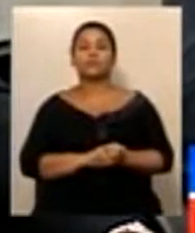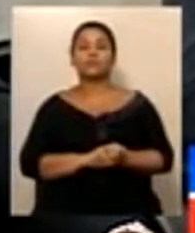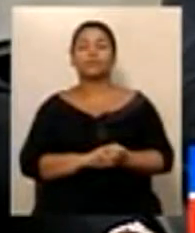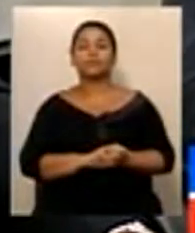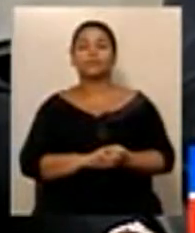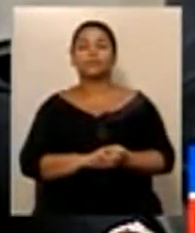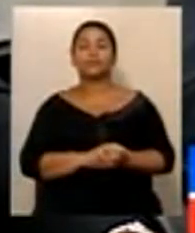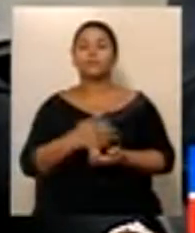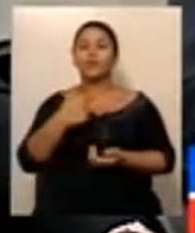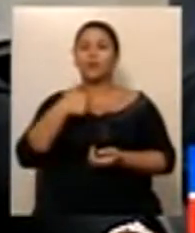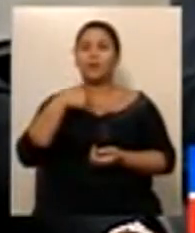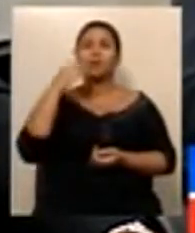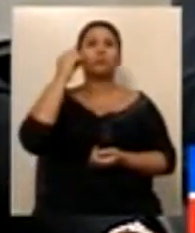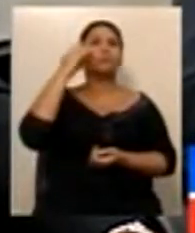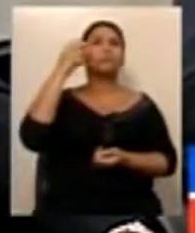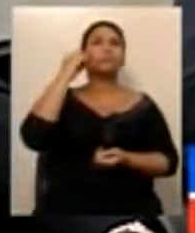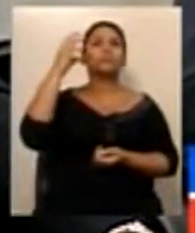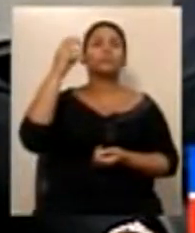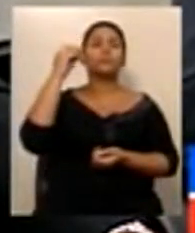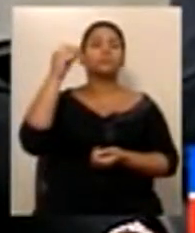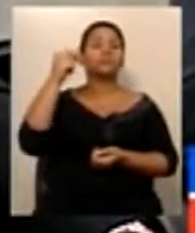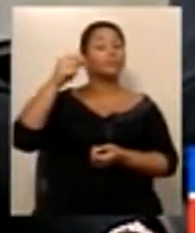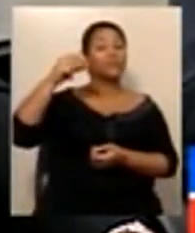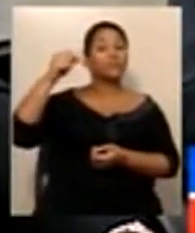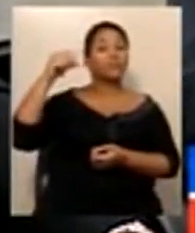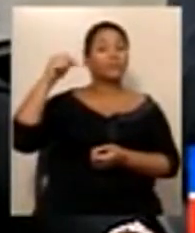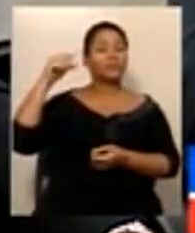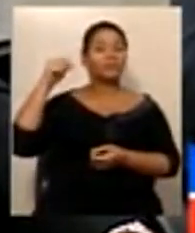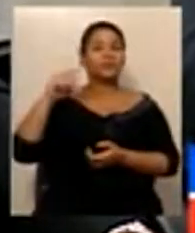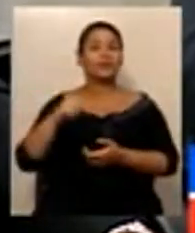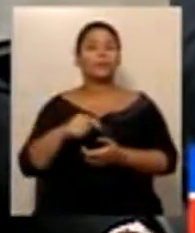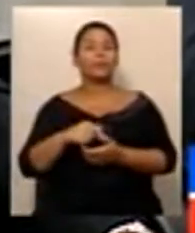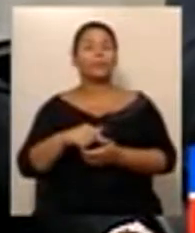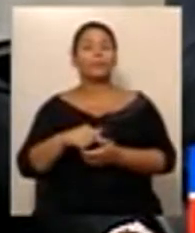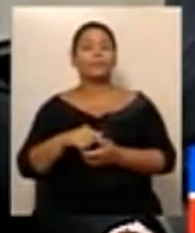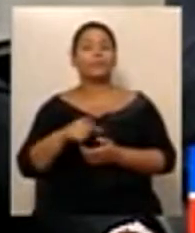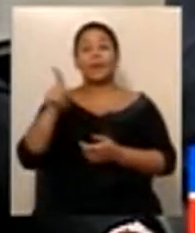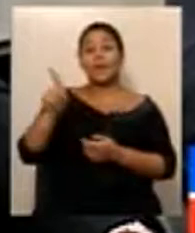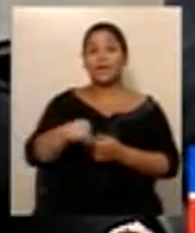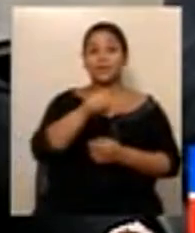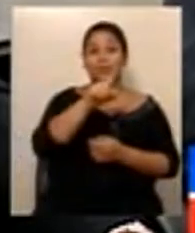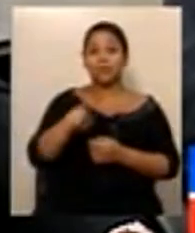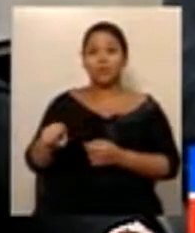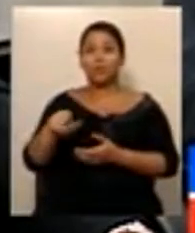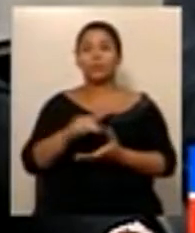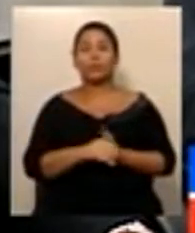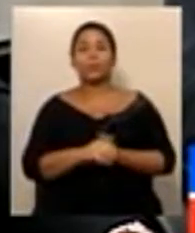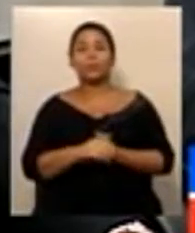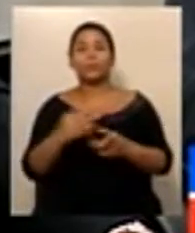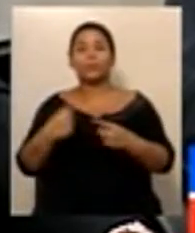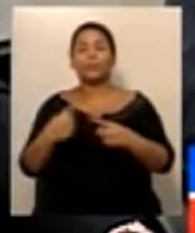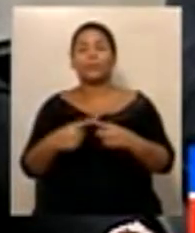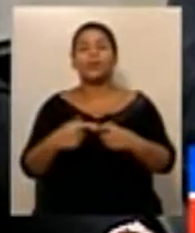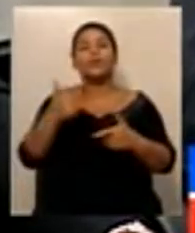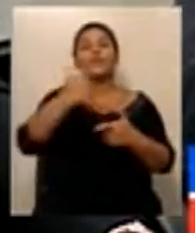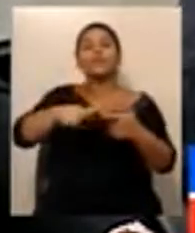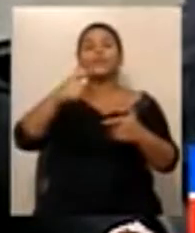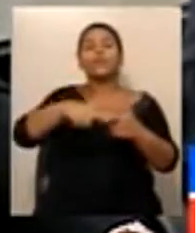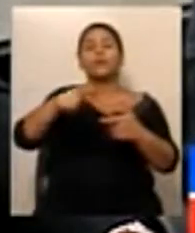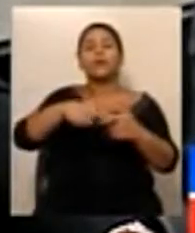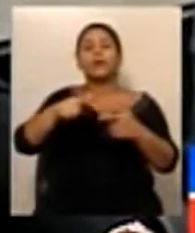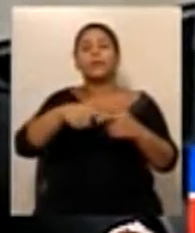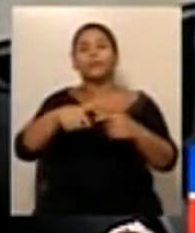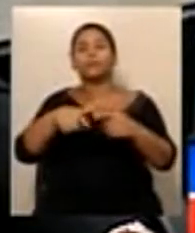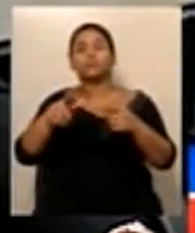anteriormente, quando foi vetado, foi porque foi detectado que parece que ultrapassava a lei de responsabilidade fiscal, se eu não me engano, naquela época.